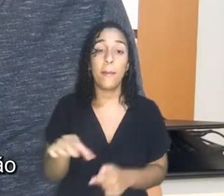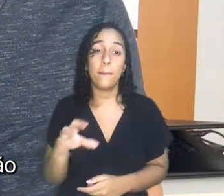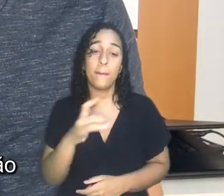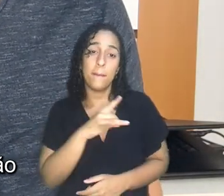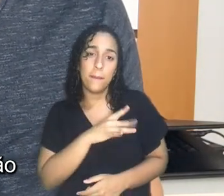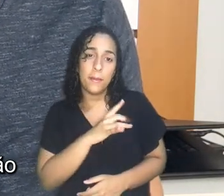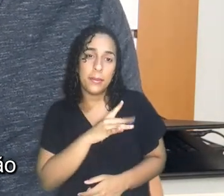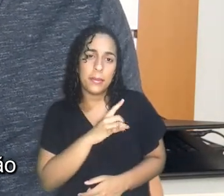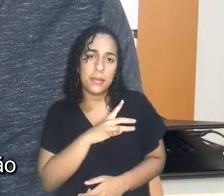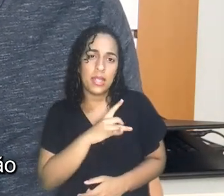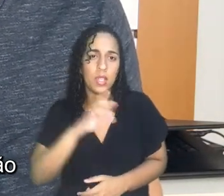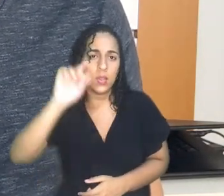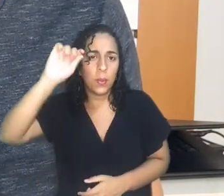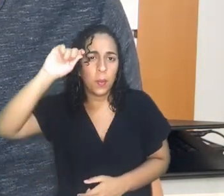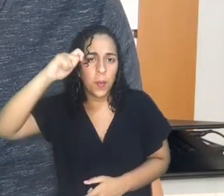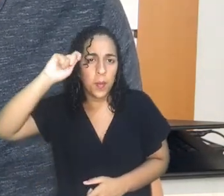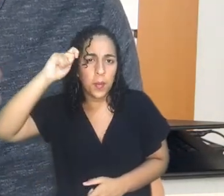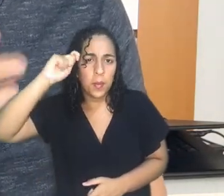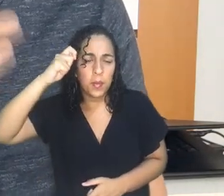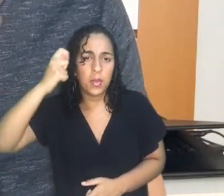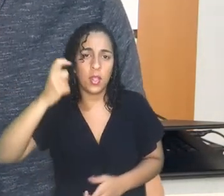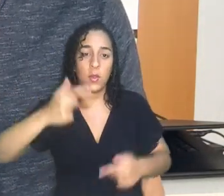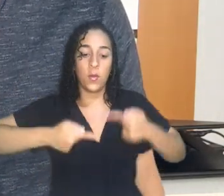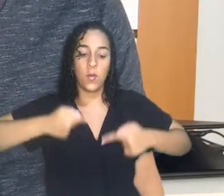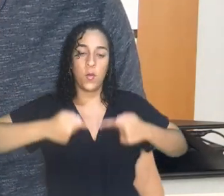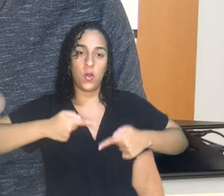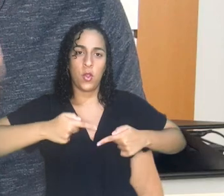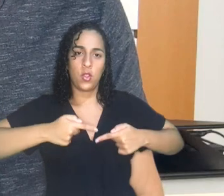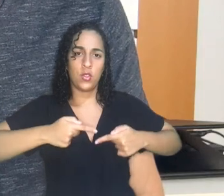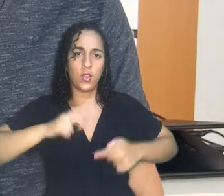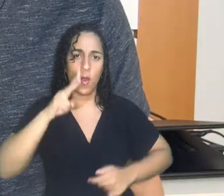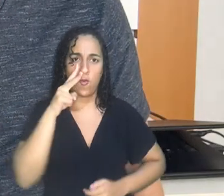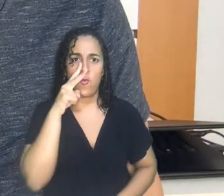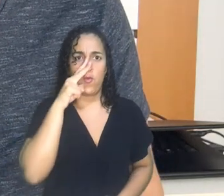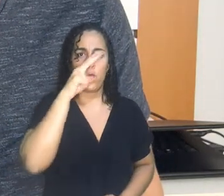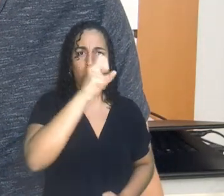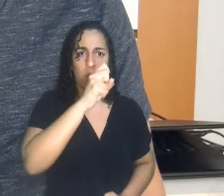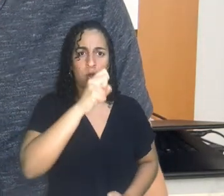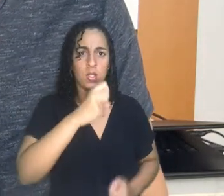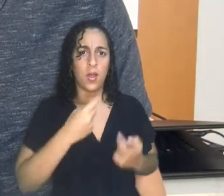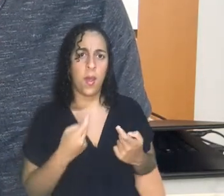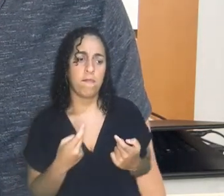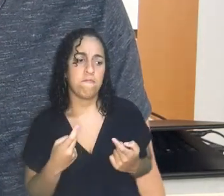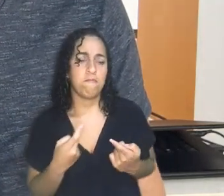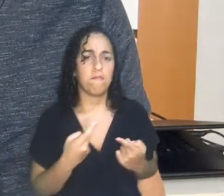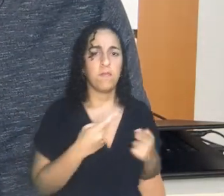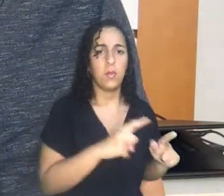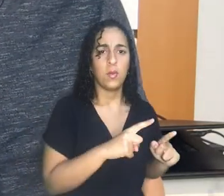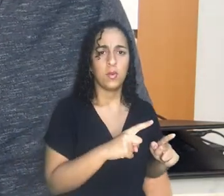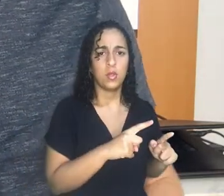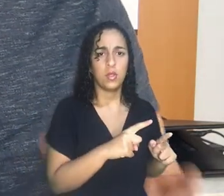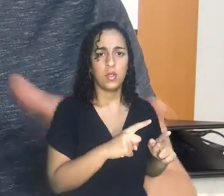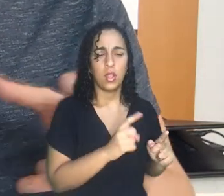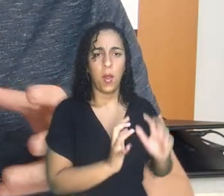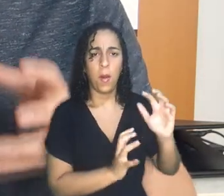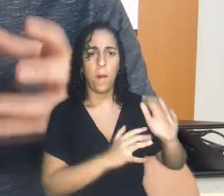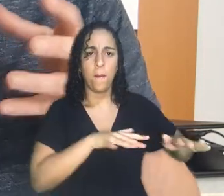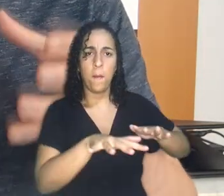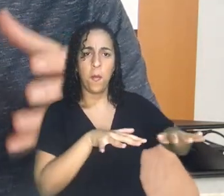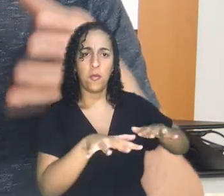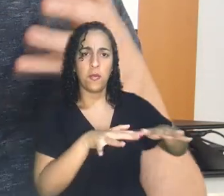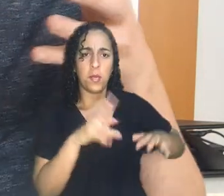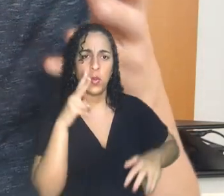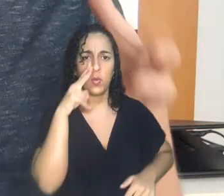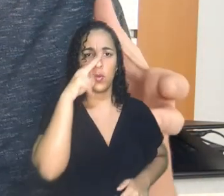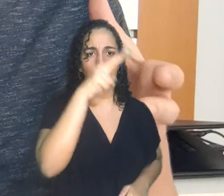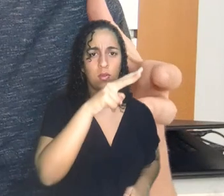porque eles tinham medo que essa porção da população se politizasse, ganhasse força e acabasse fazendo um movimento